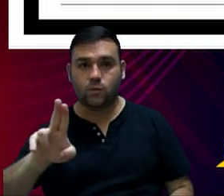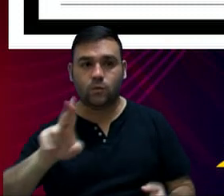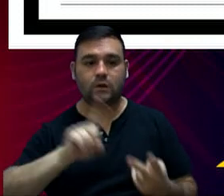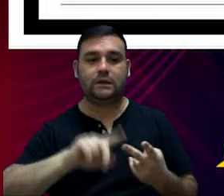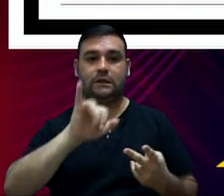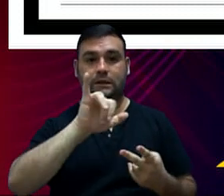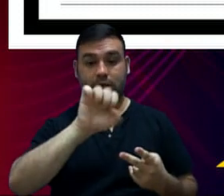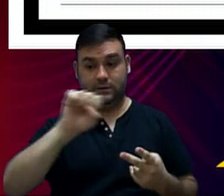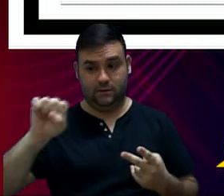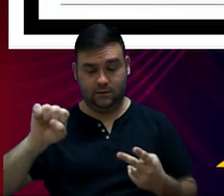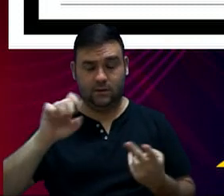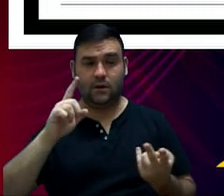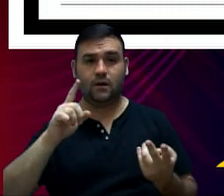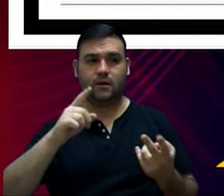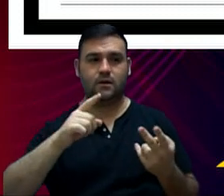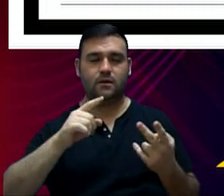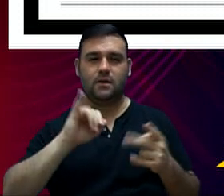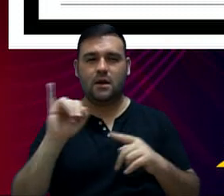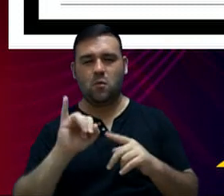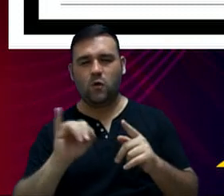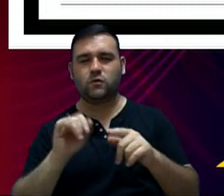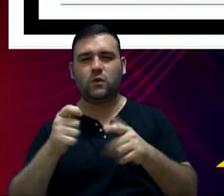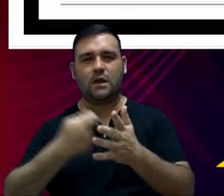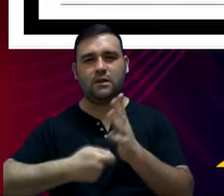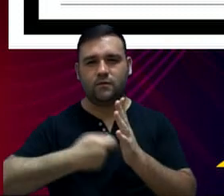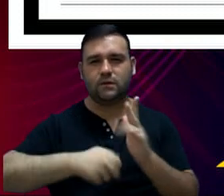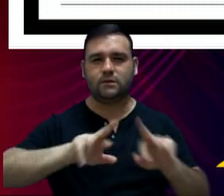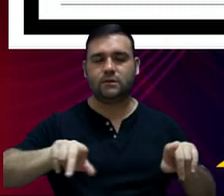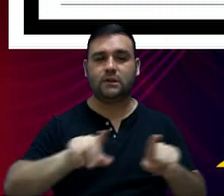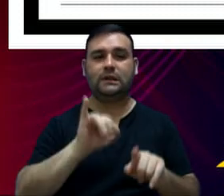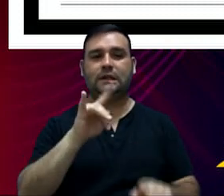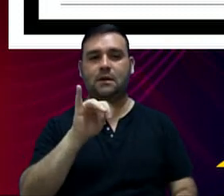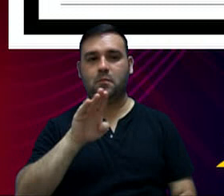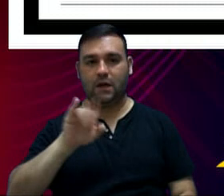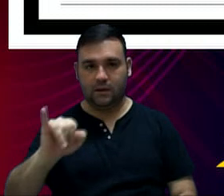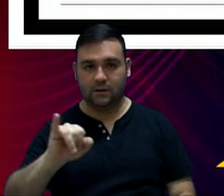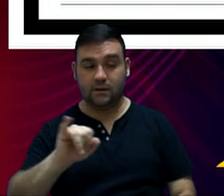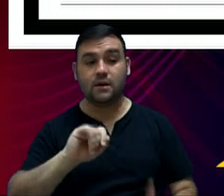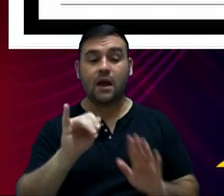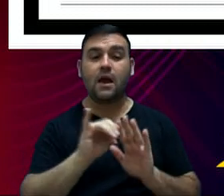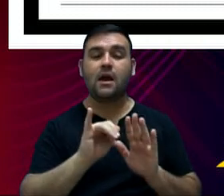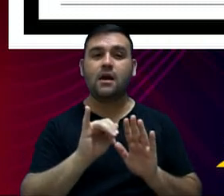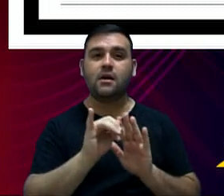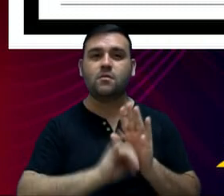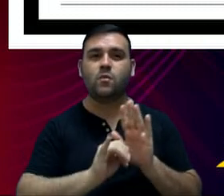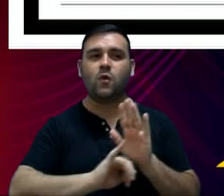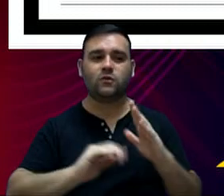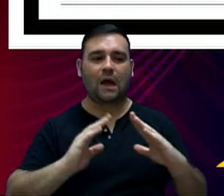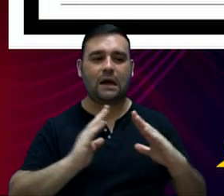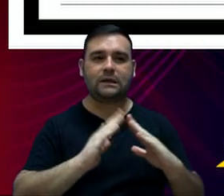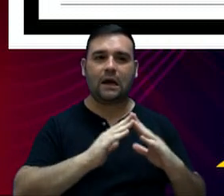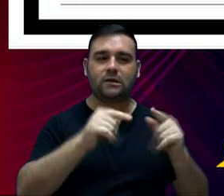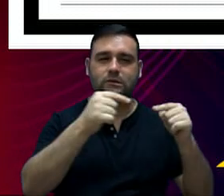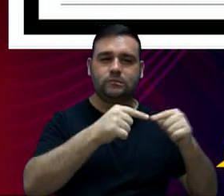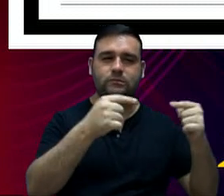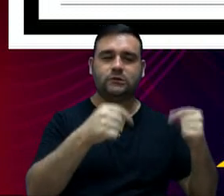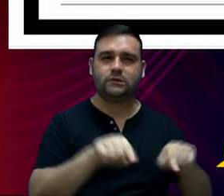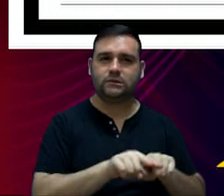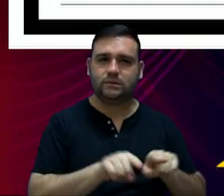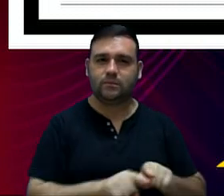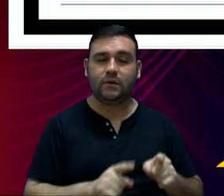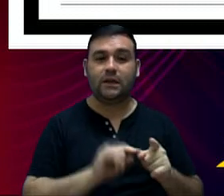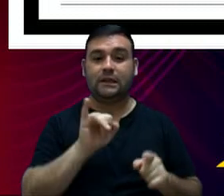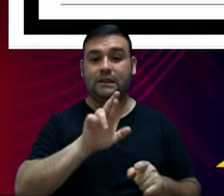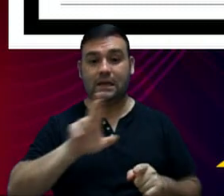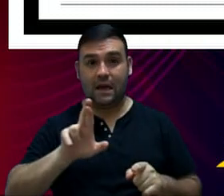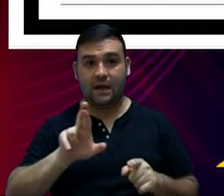o ISS, Imposto Sobre Serviços, o ITBI, Imposto Sobre Transmissão de Bens Imóveis, o Imposto de